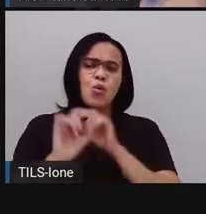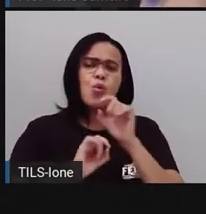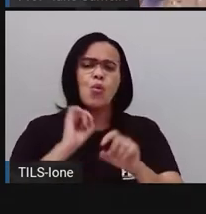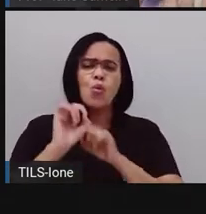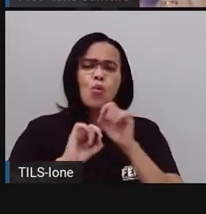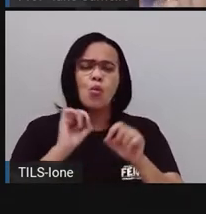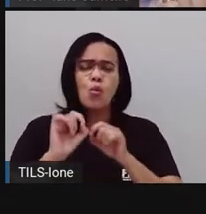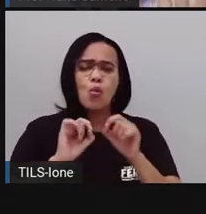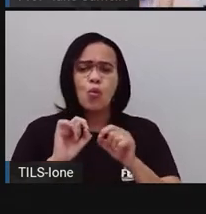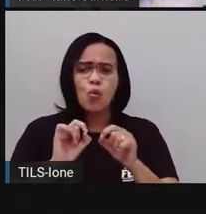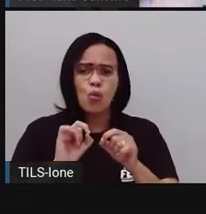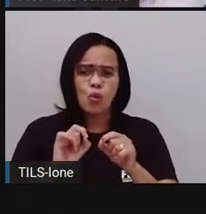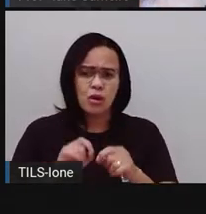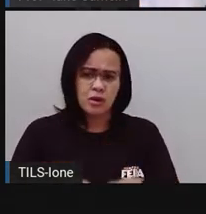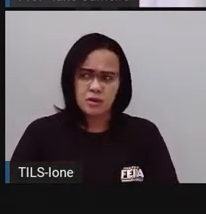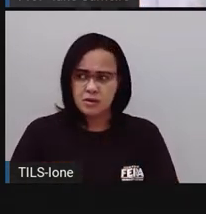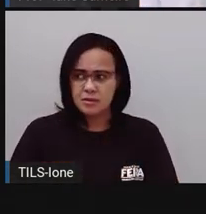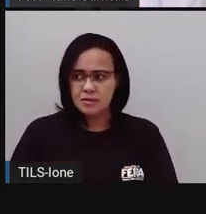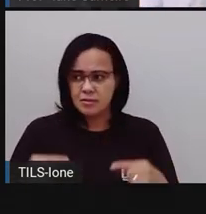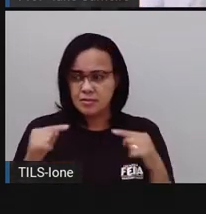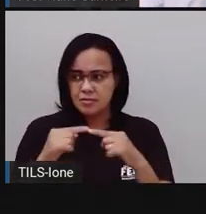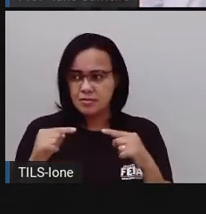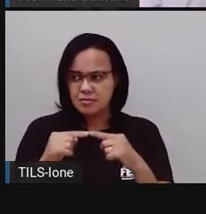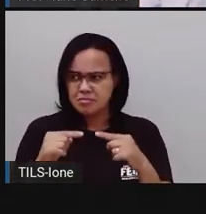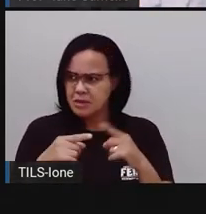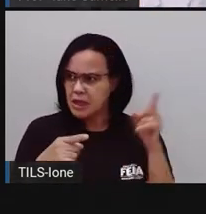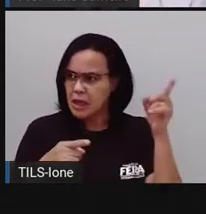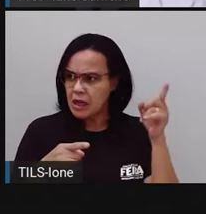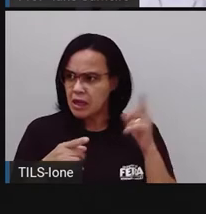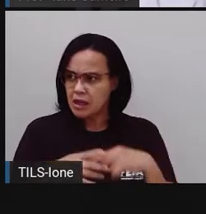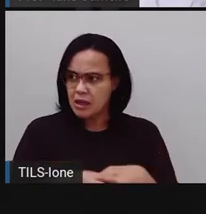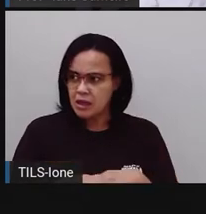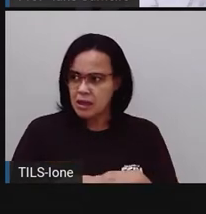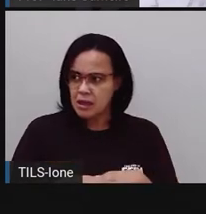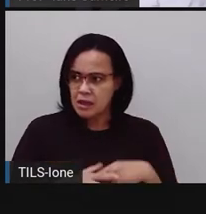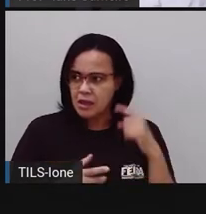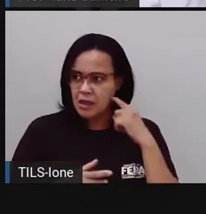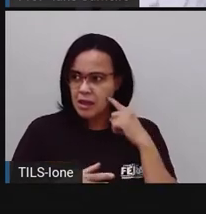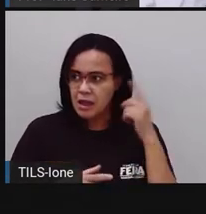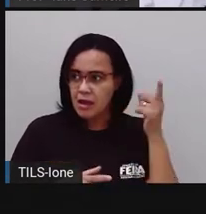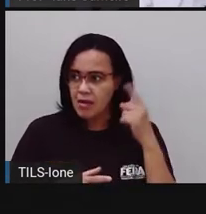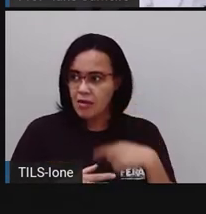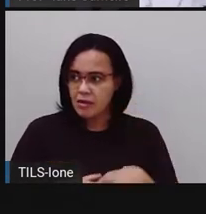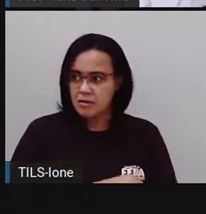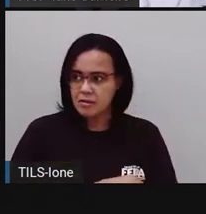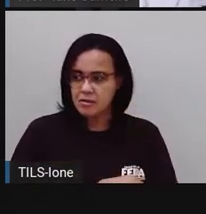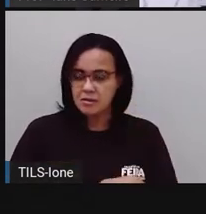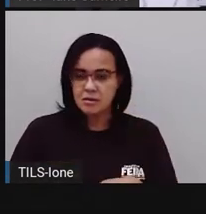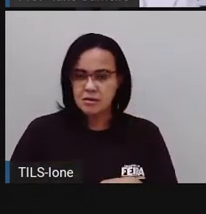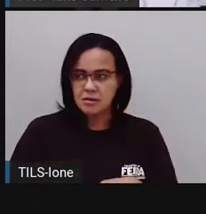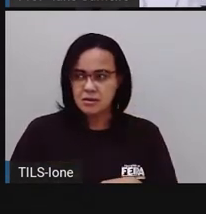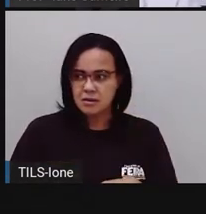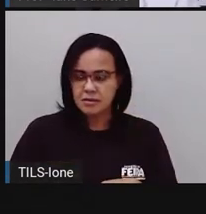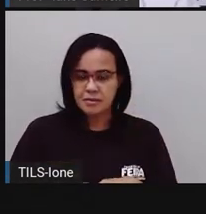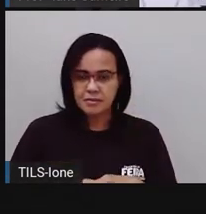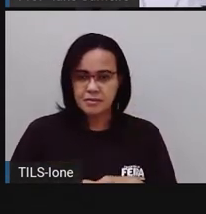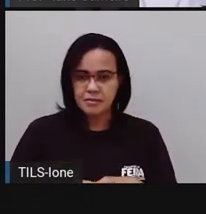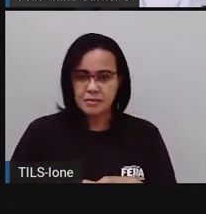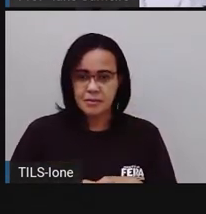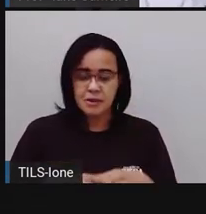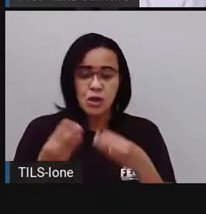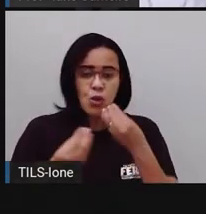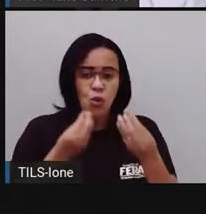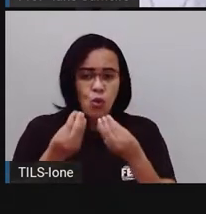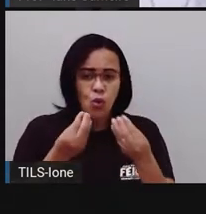saber qual é a parte... Qual é a parte da história? A gente vai ter que se